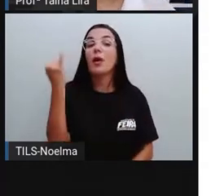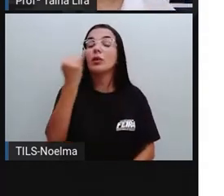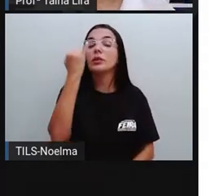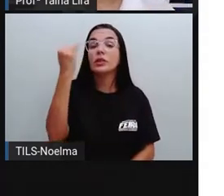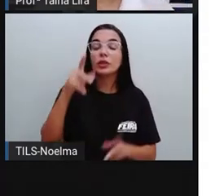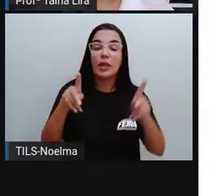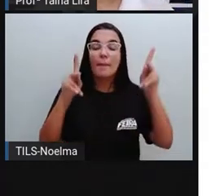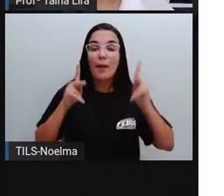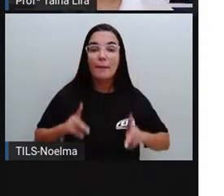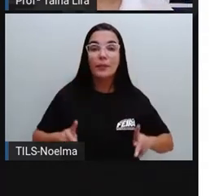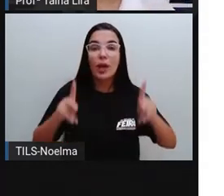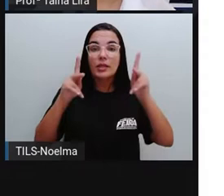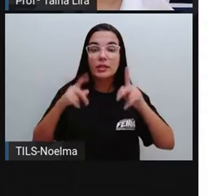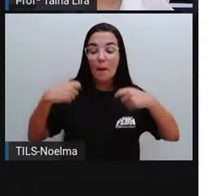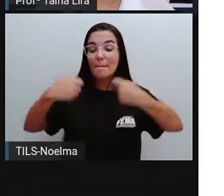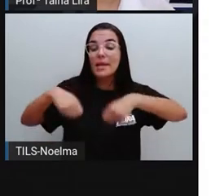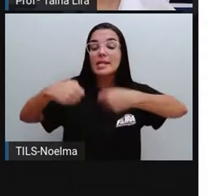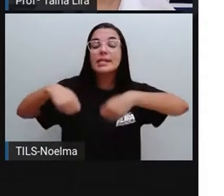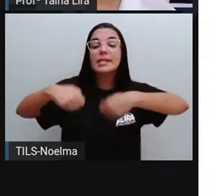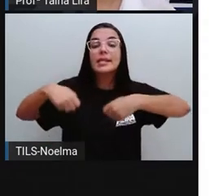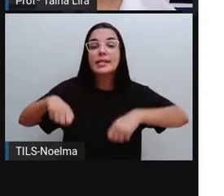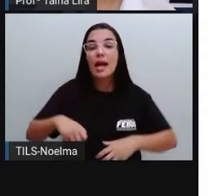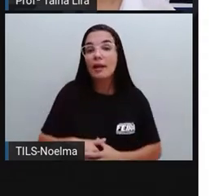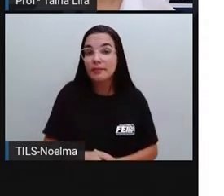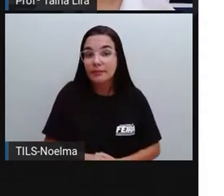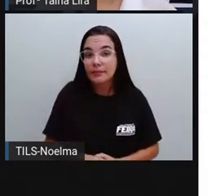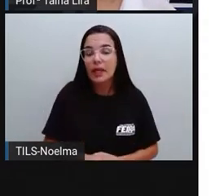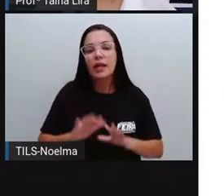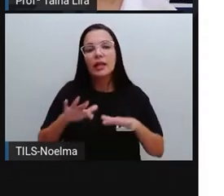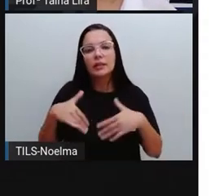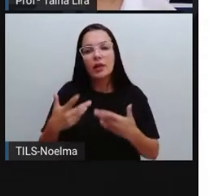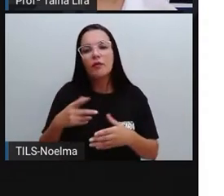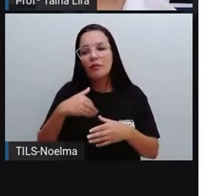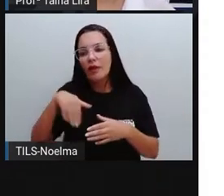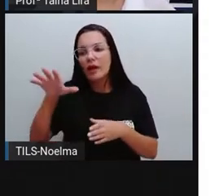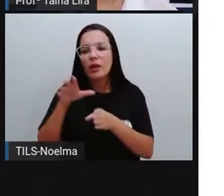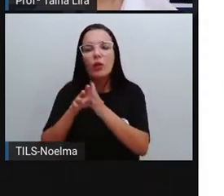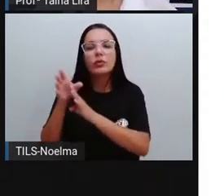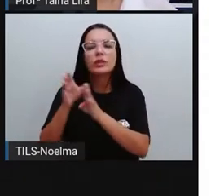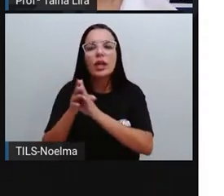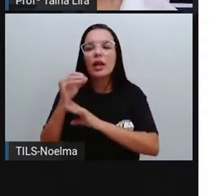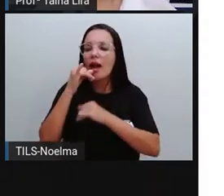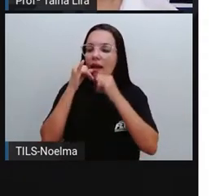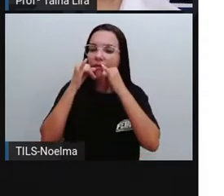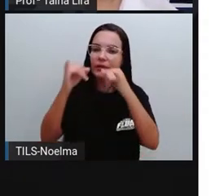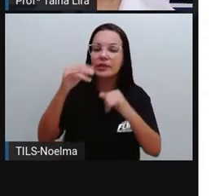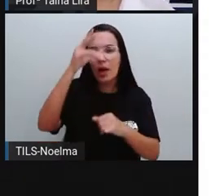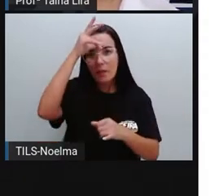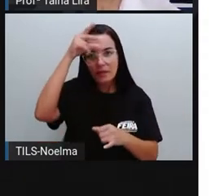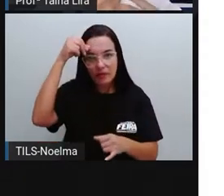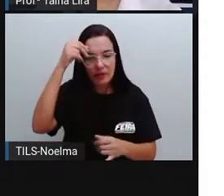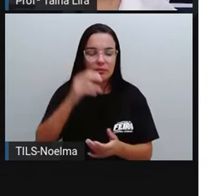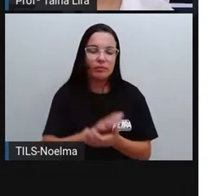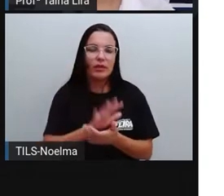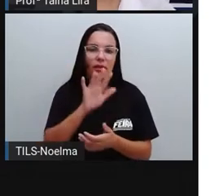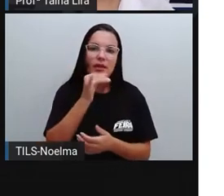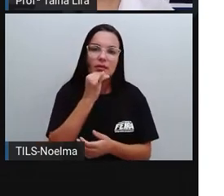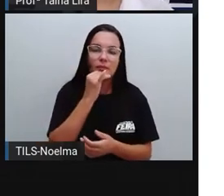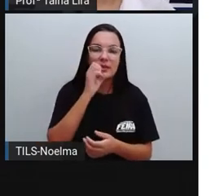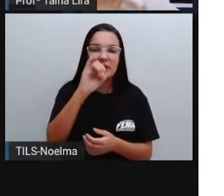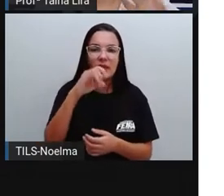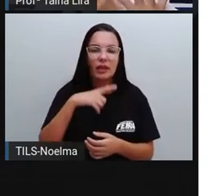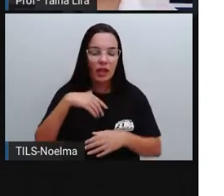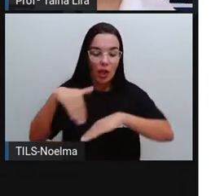população está precisando, tá? Então, por exemplo, se é uma rua que está precisando